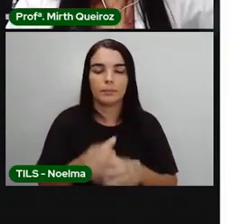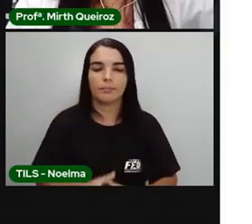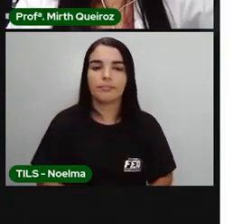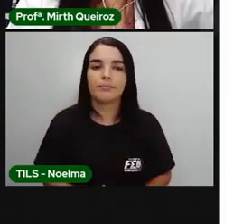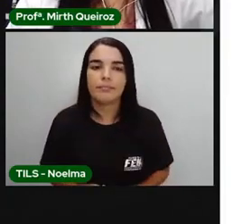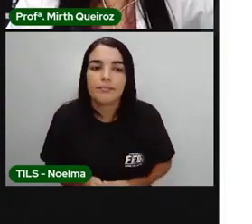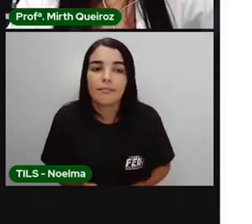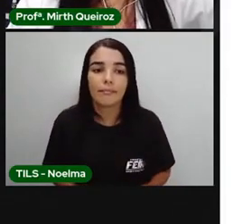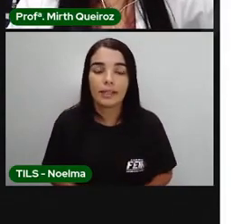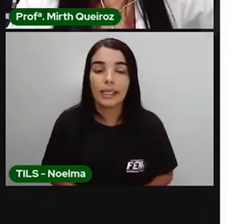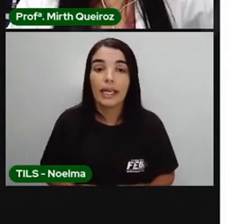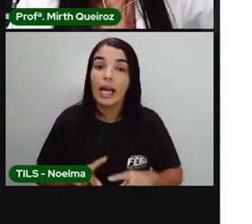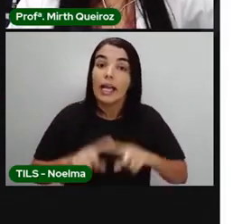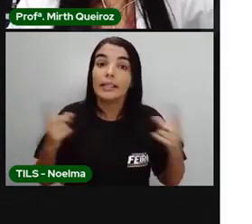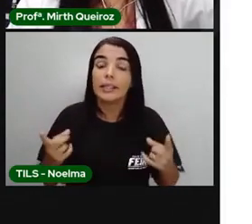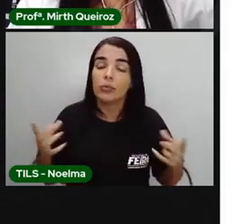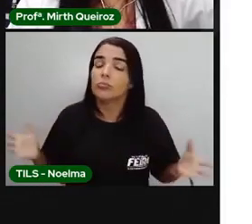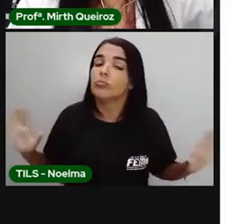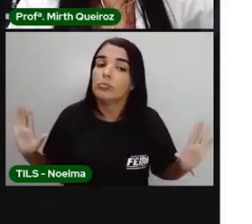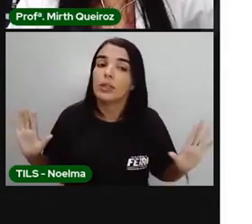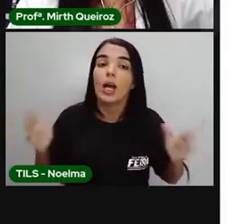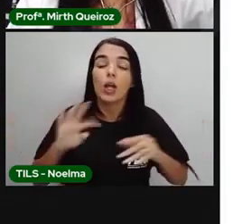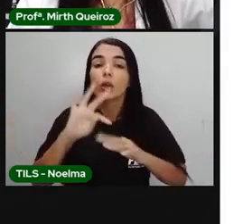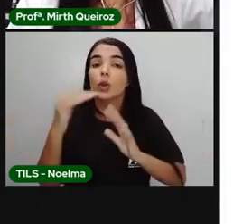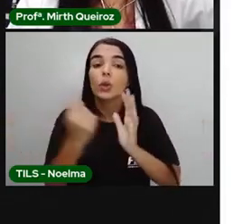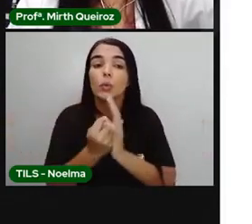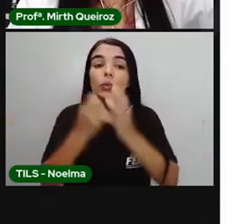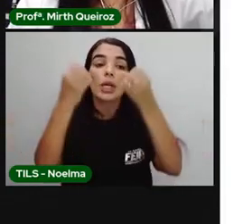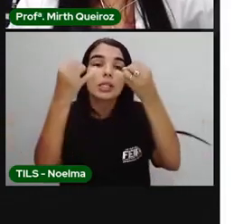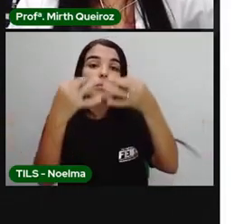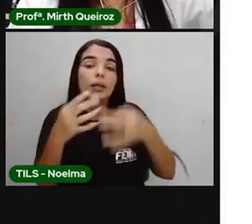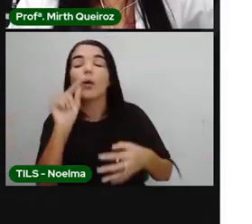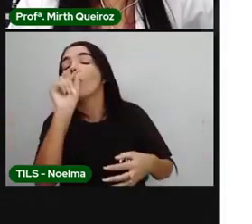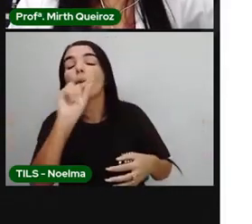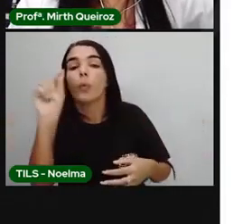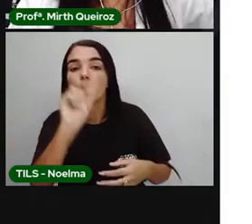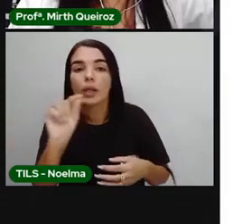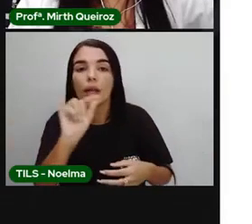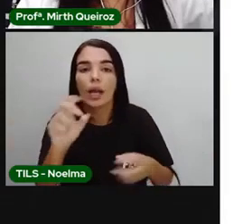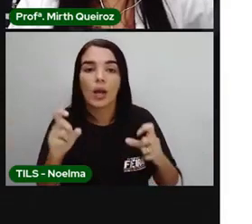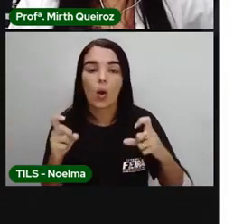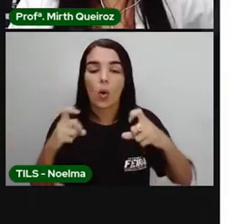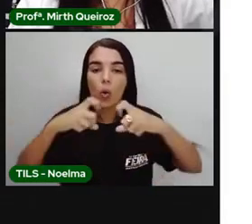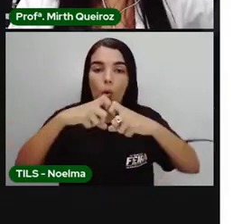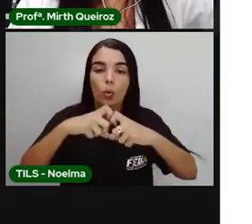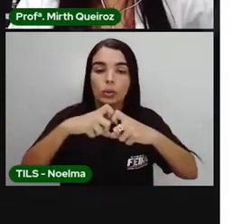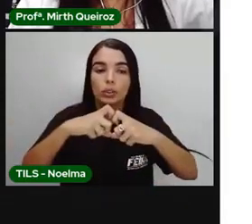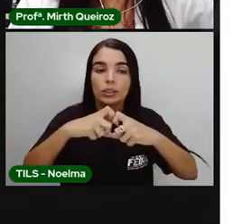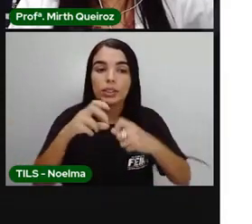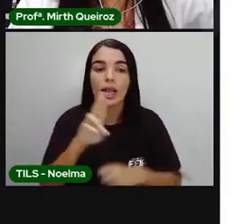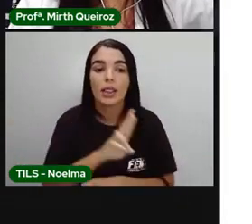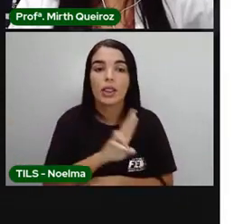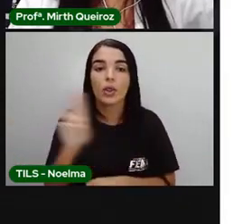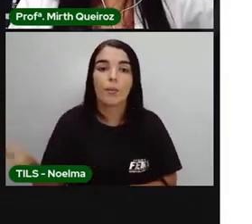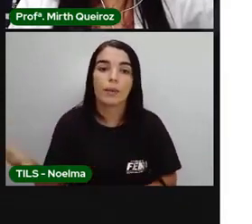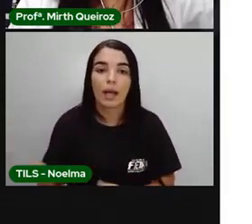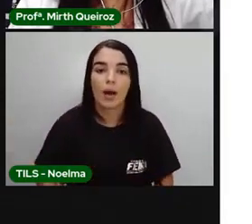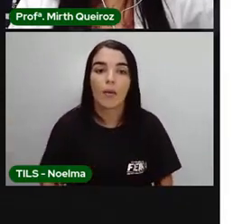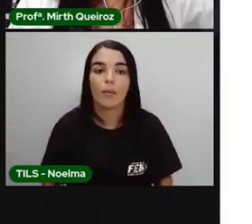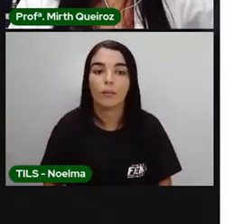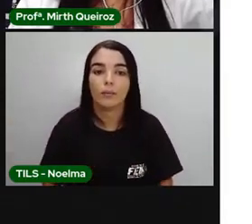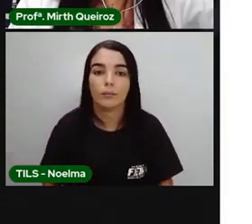Resumindo. Concordância nominal. Acordo com o qual toda palavra variável